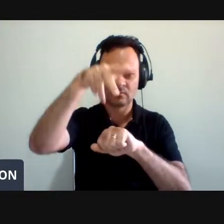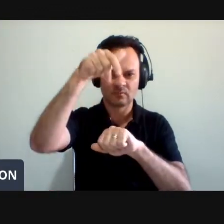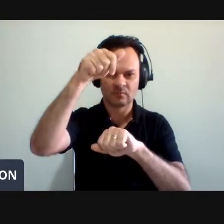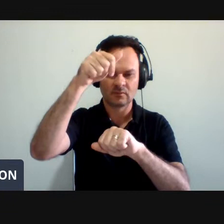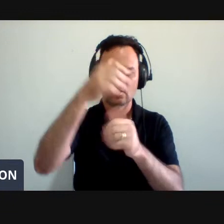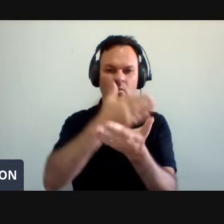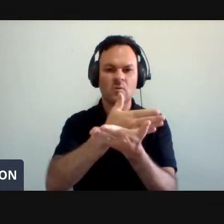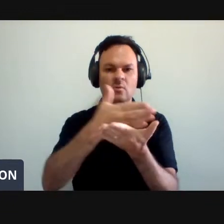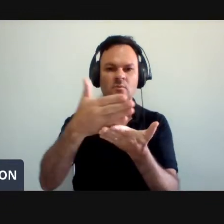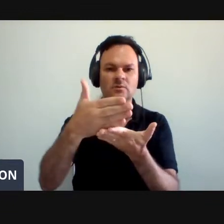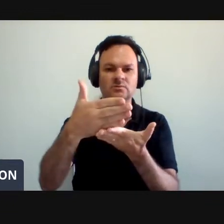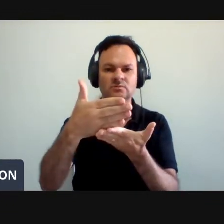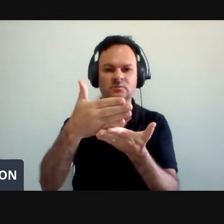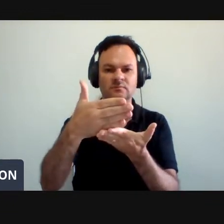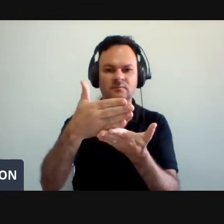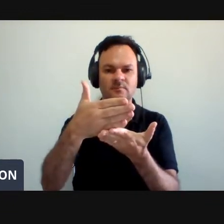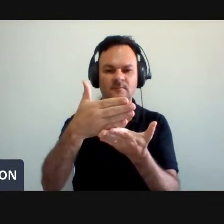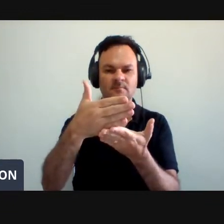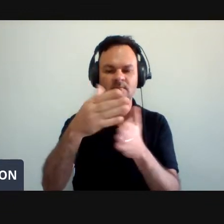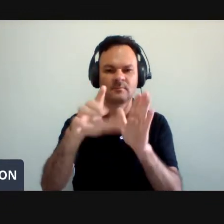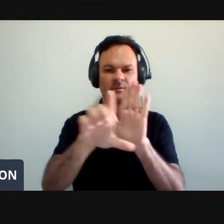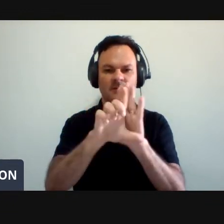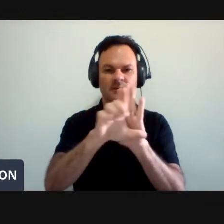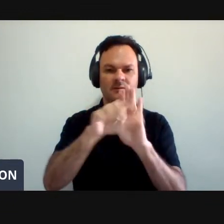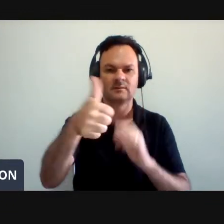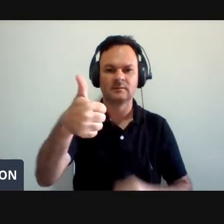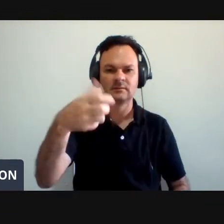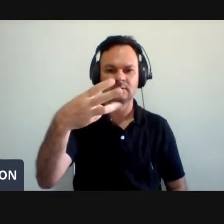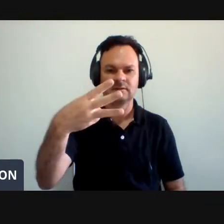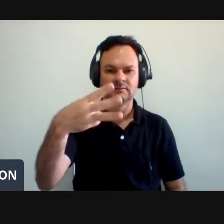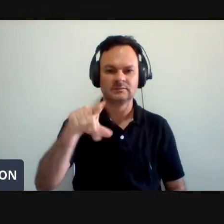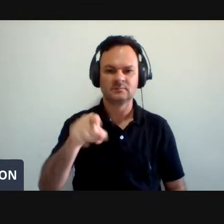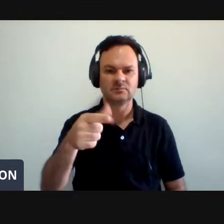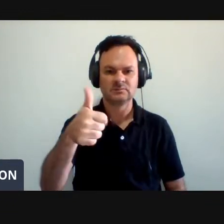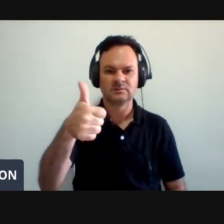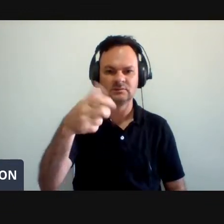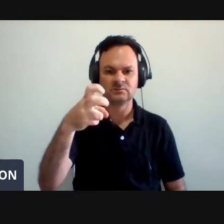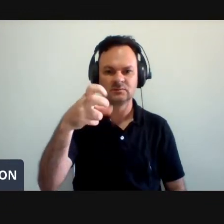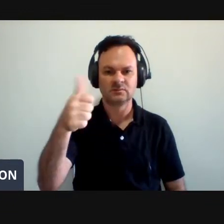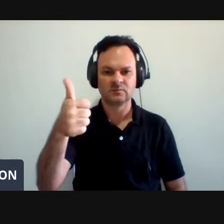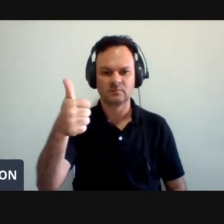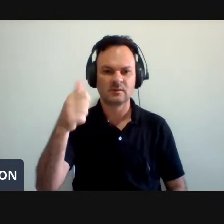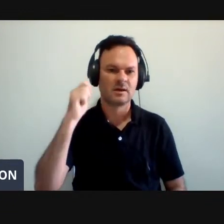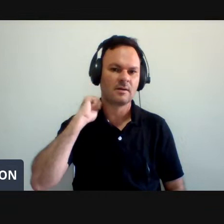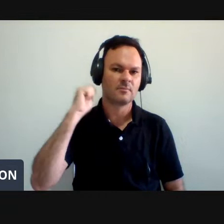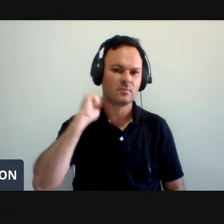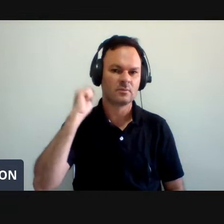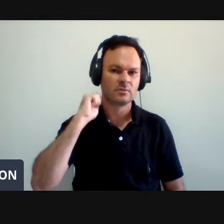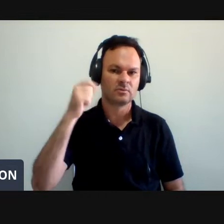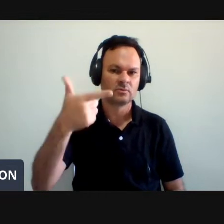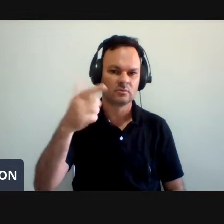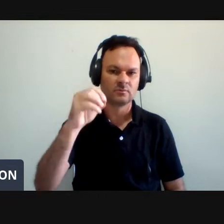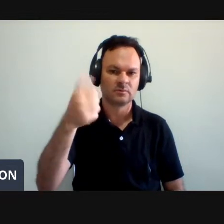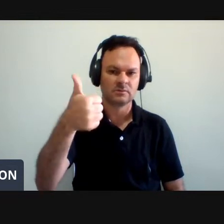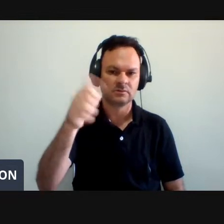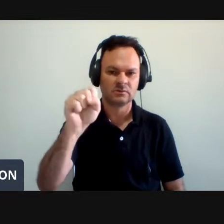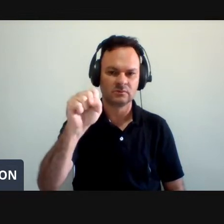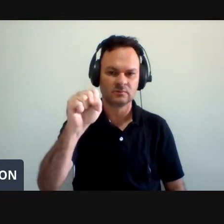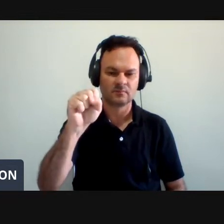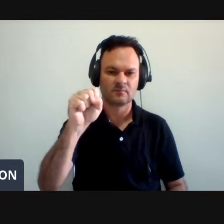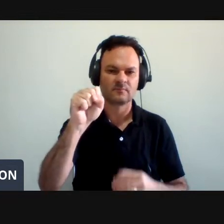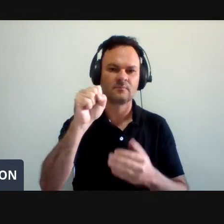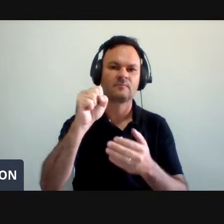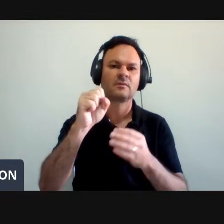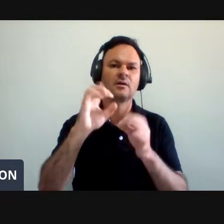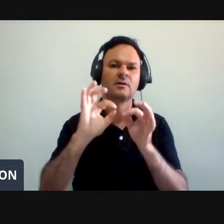criada pela Lei 13.651, em 11 de abril de 2018, proveniente